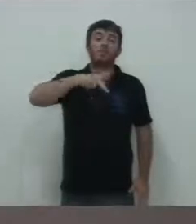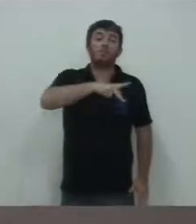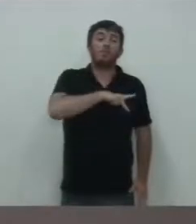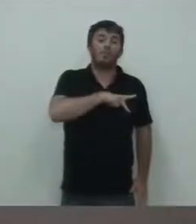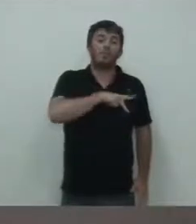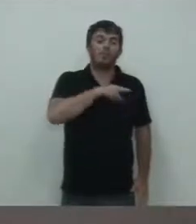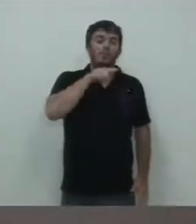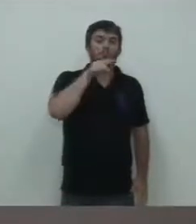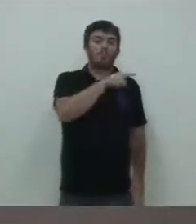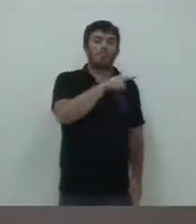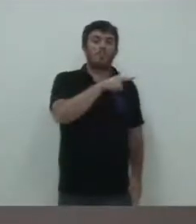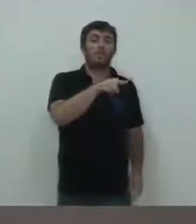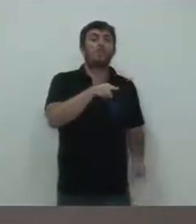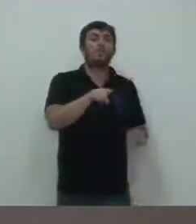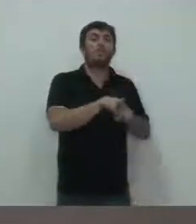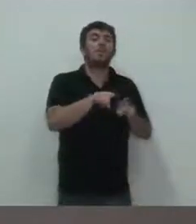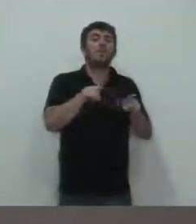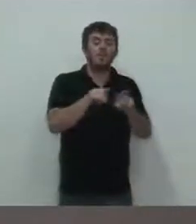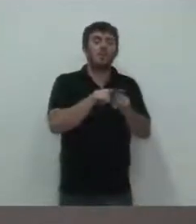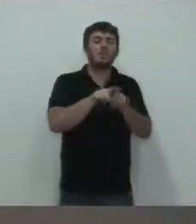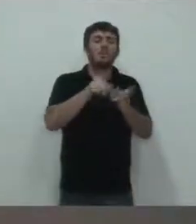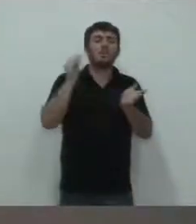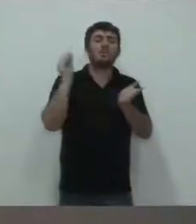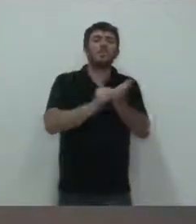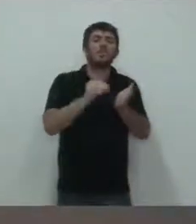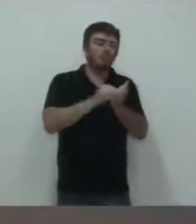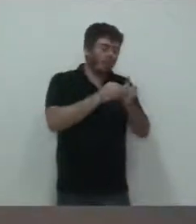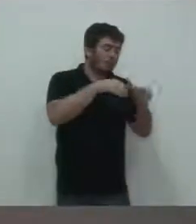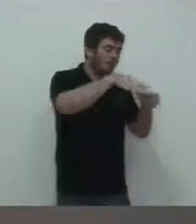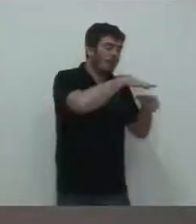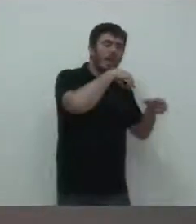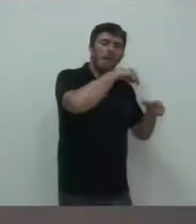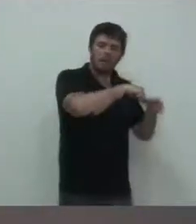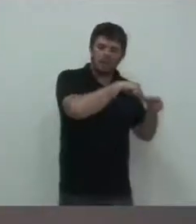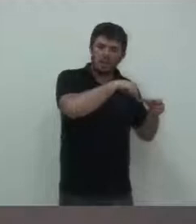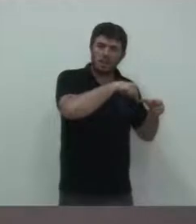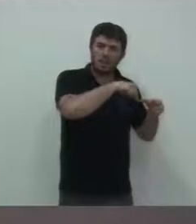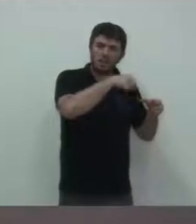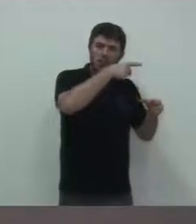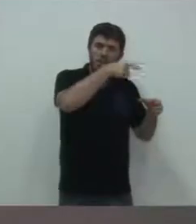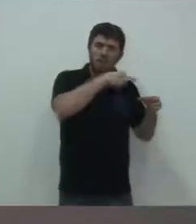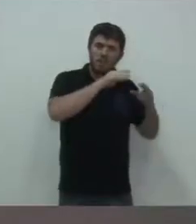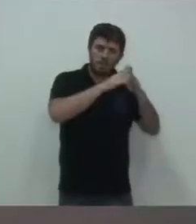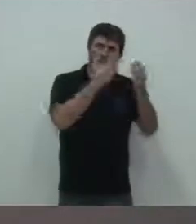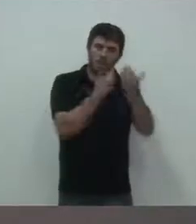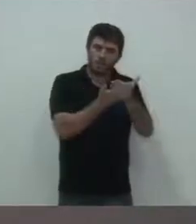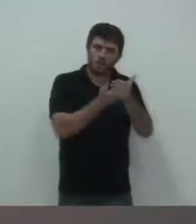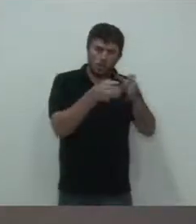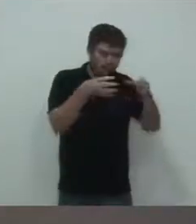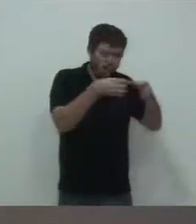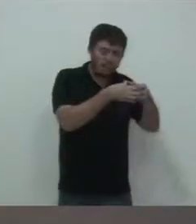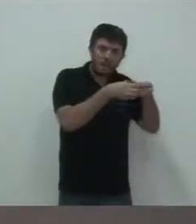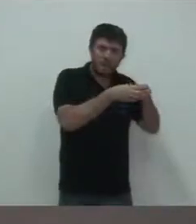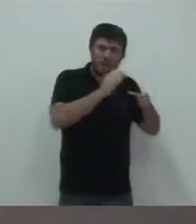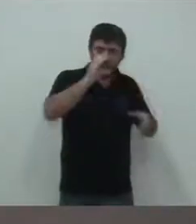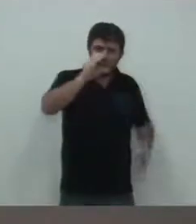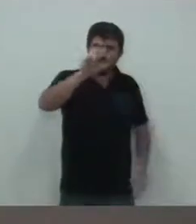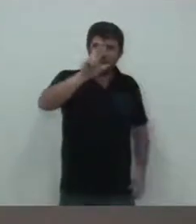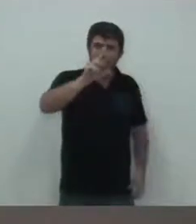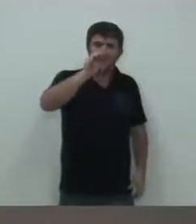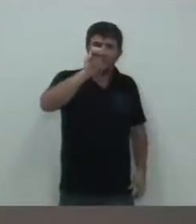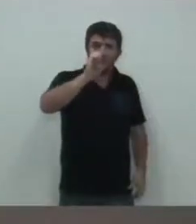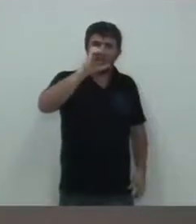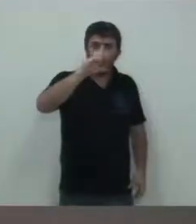compra de serviço em vagas, comprando serviço em vagas em creches, o mandado de segurança